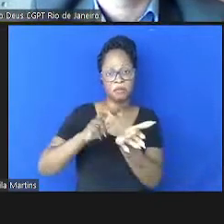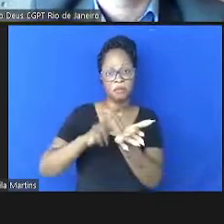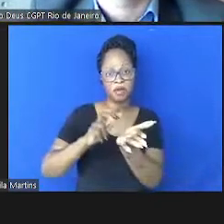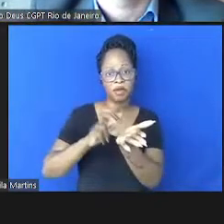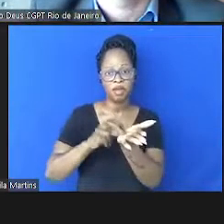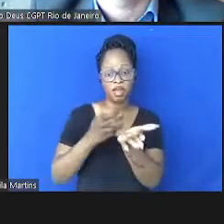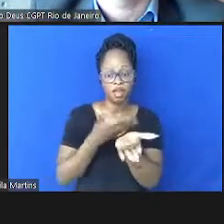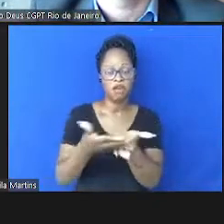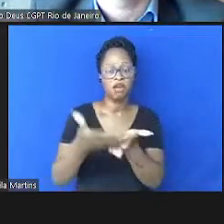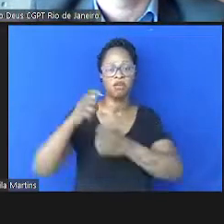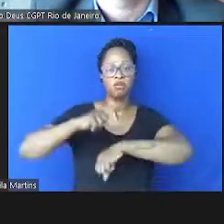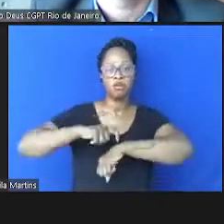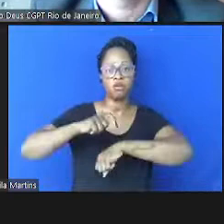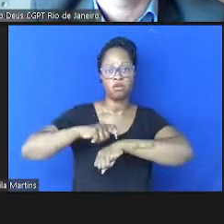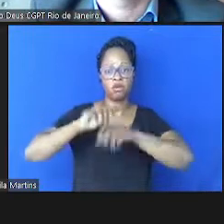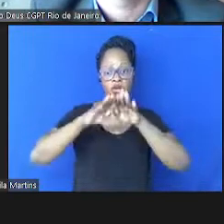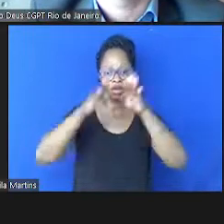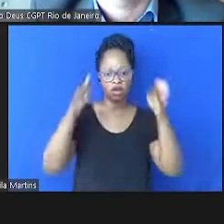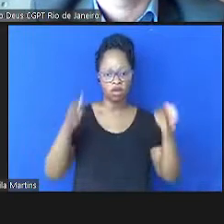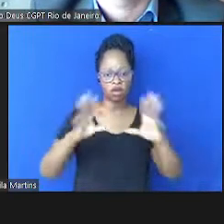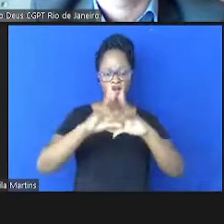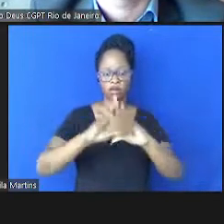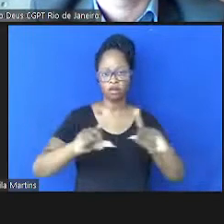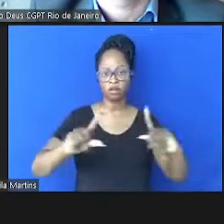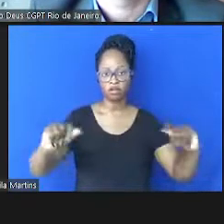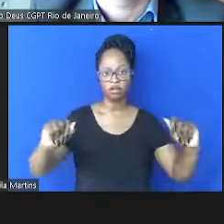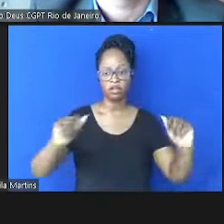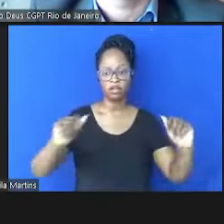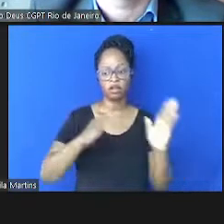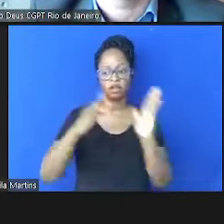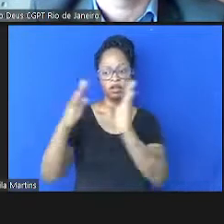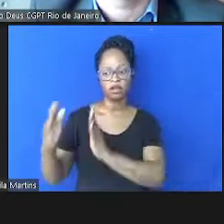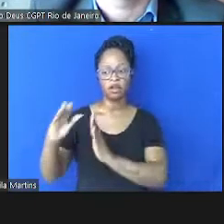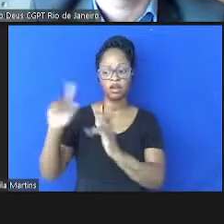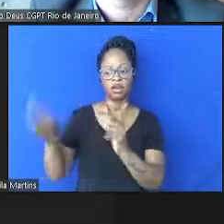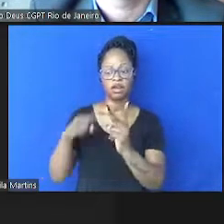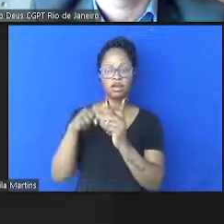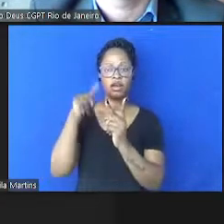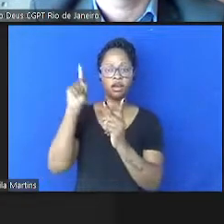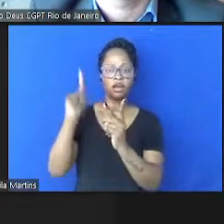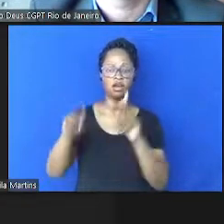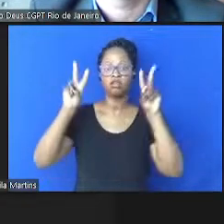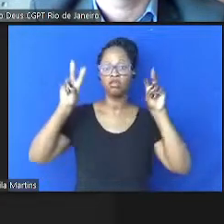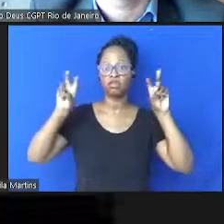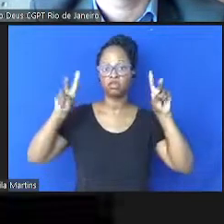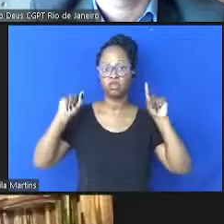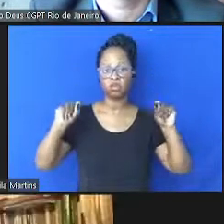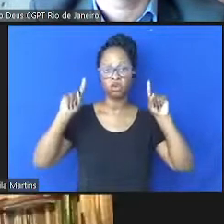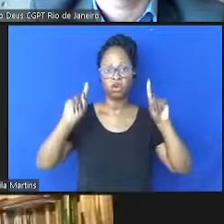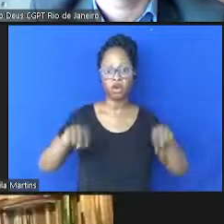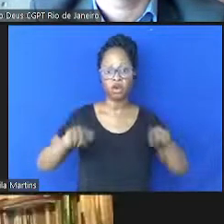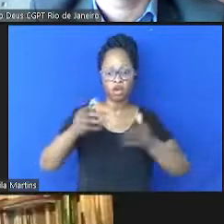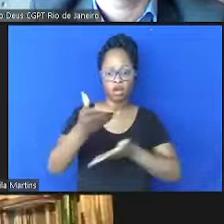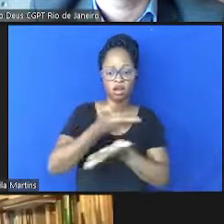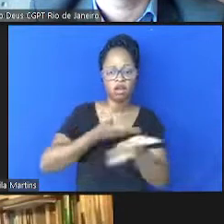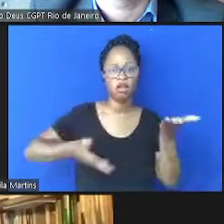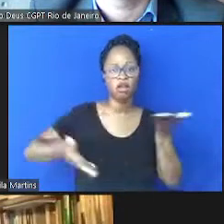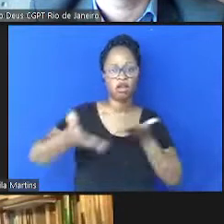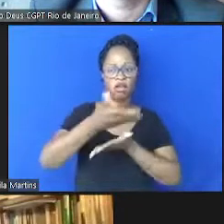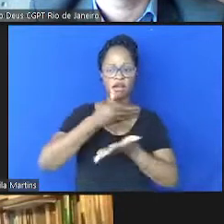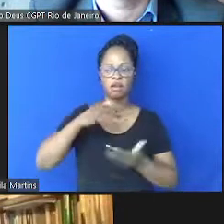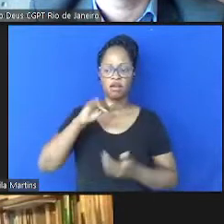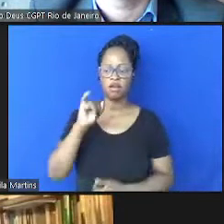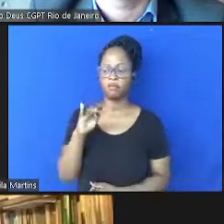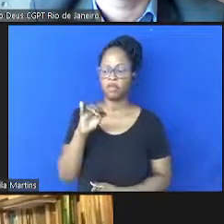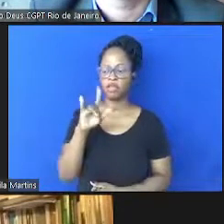nesse momento, a mesa será desfeita e passaremos a sessão cujo título Uma Interação Epidêmica Sinérgica